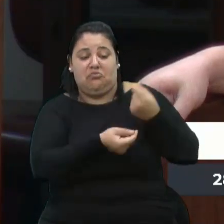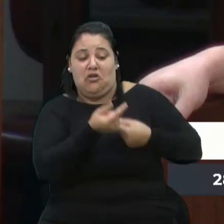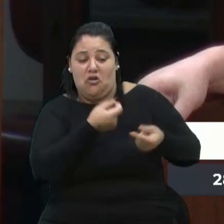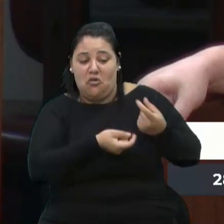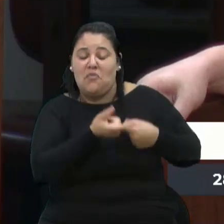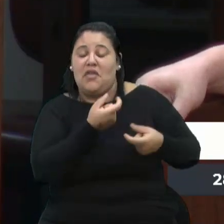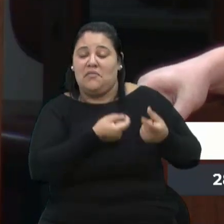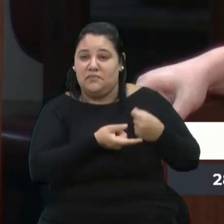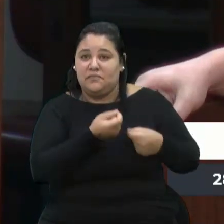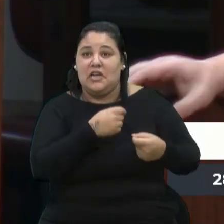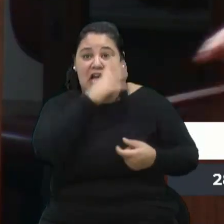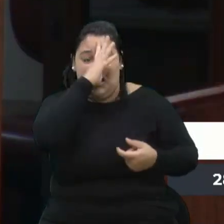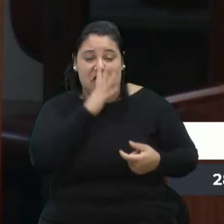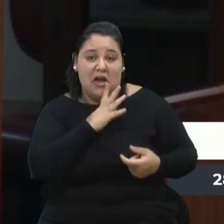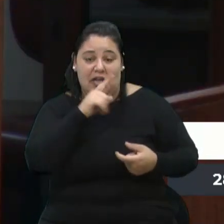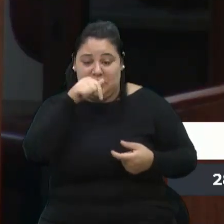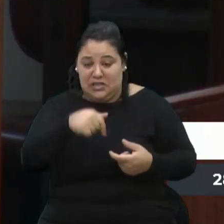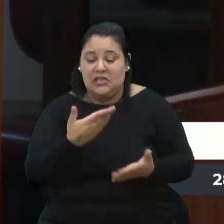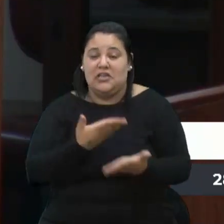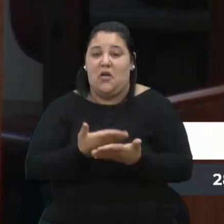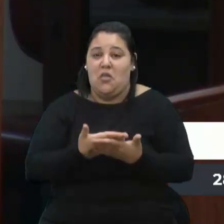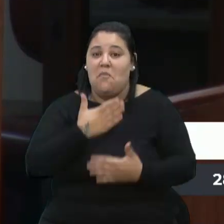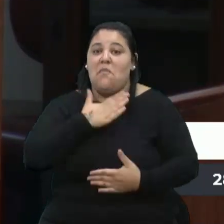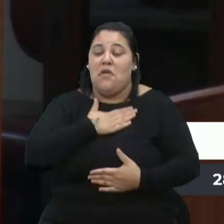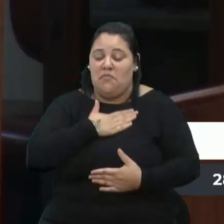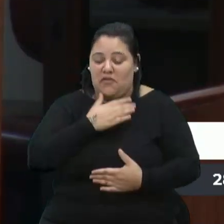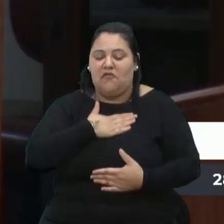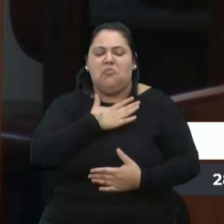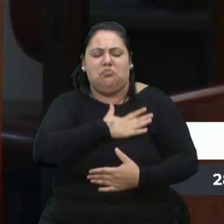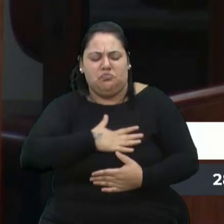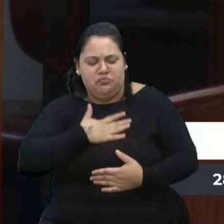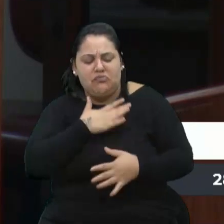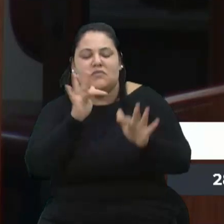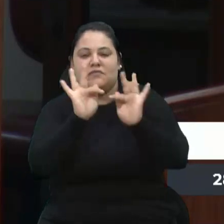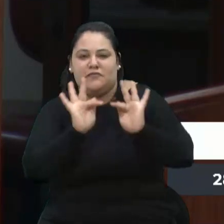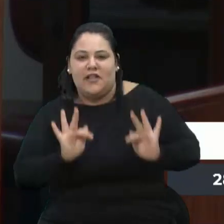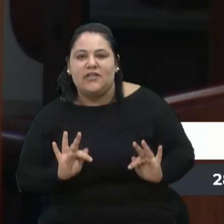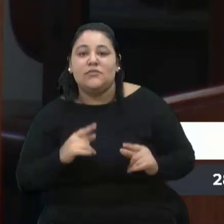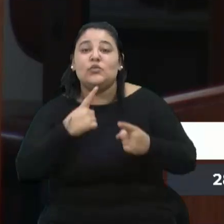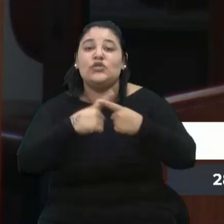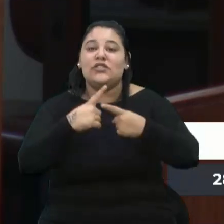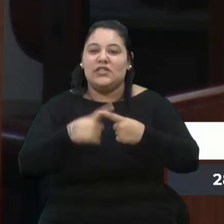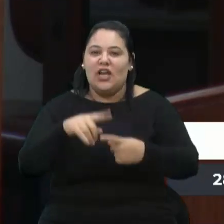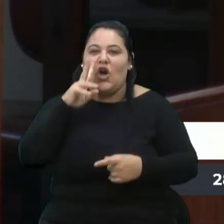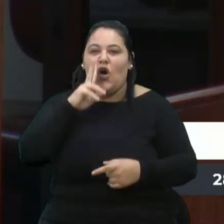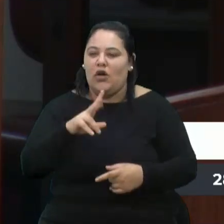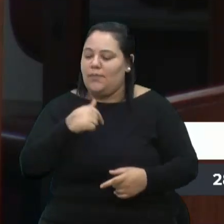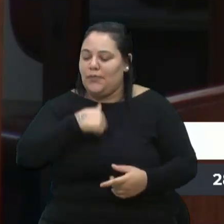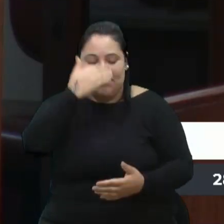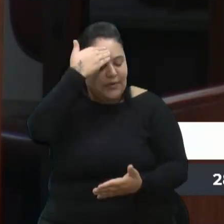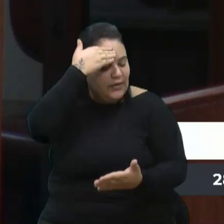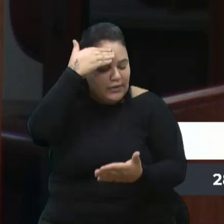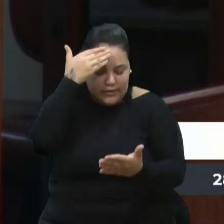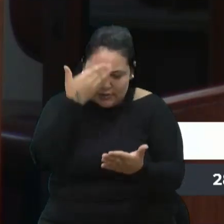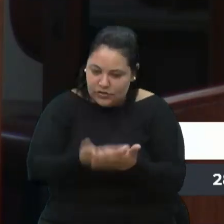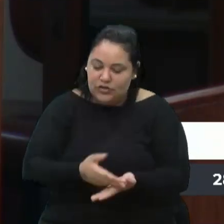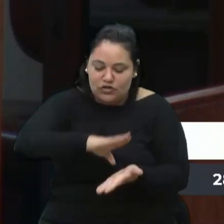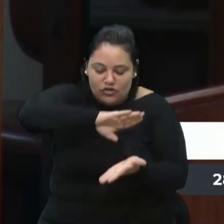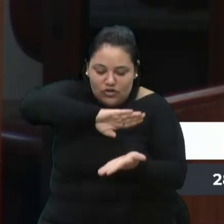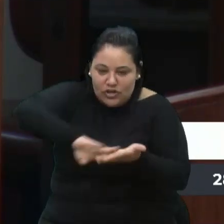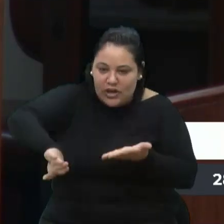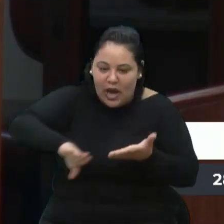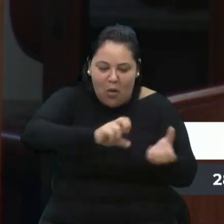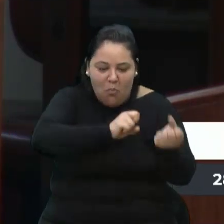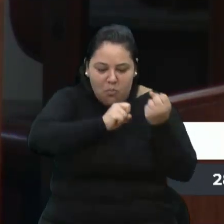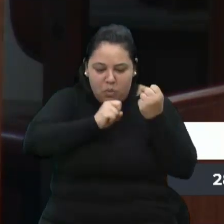são gratuitas aqui para mim. E eu fico muito feliz porque, olha, é inacreditável tirar o poder de compra